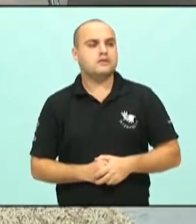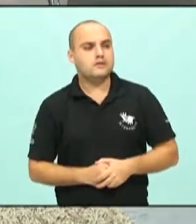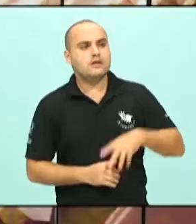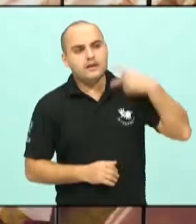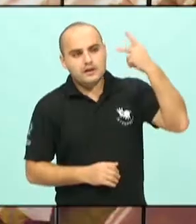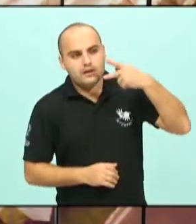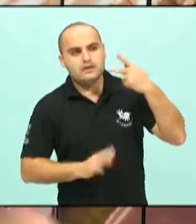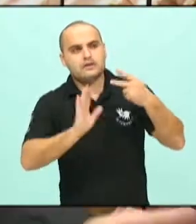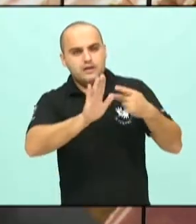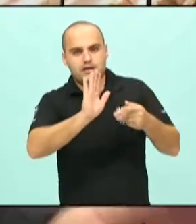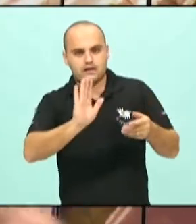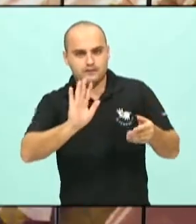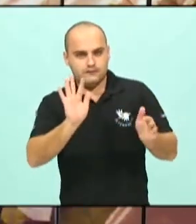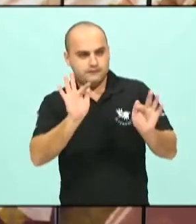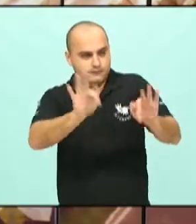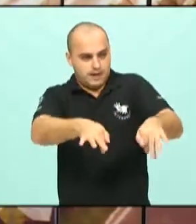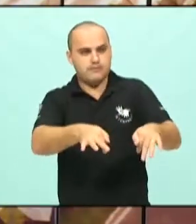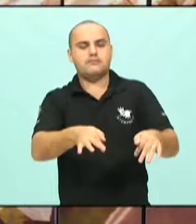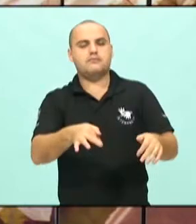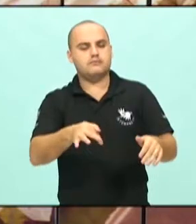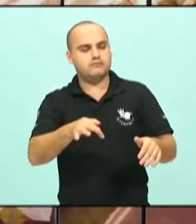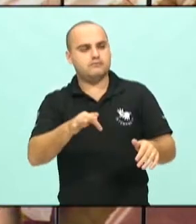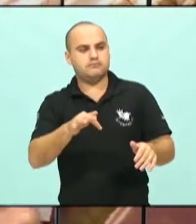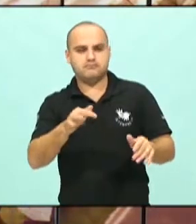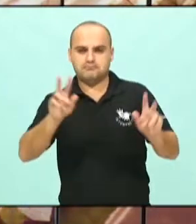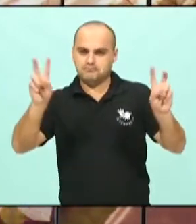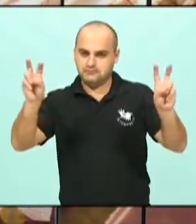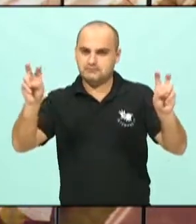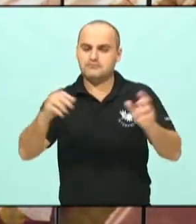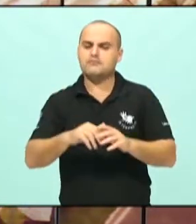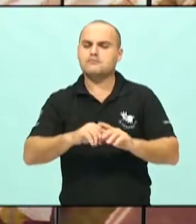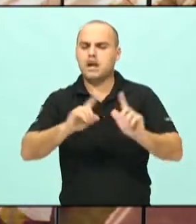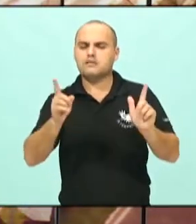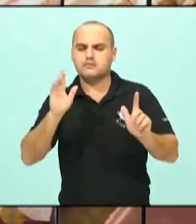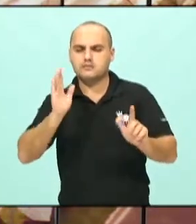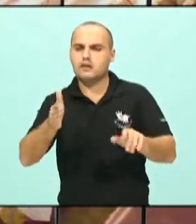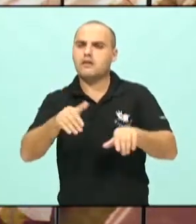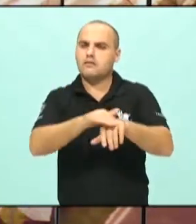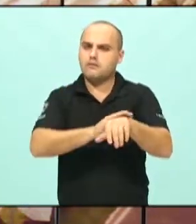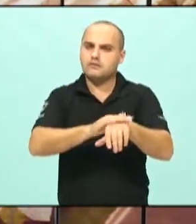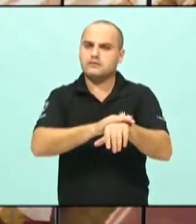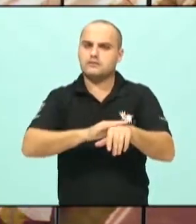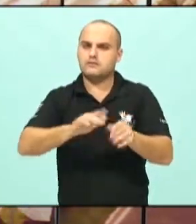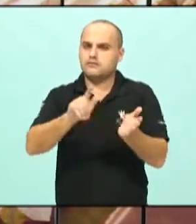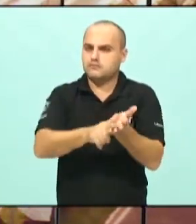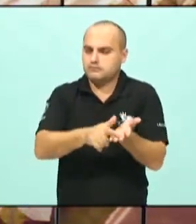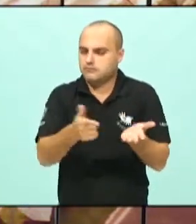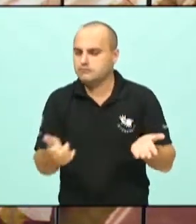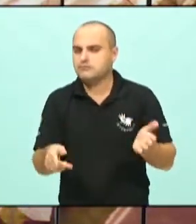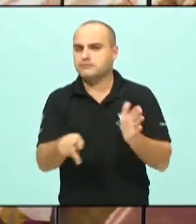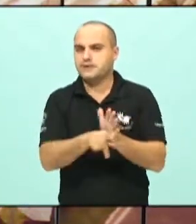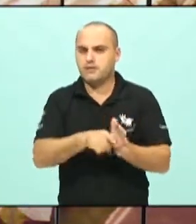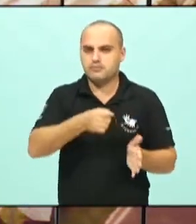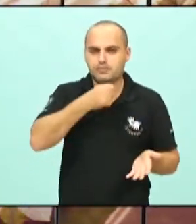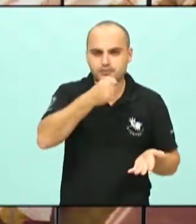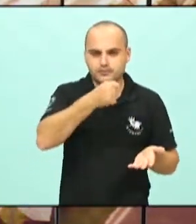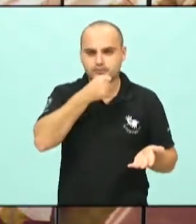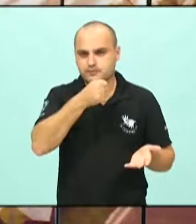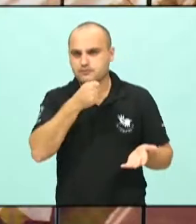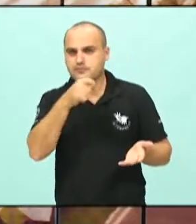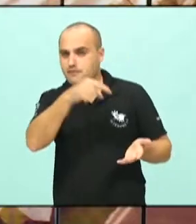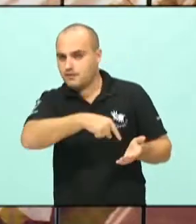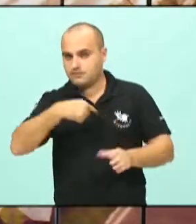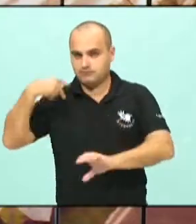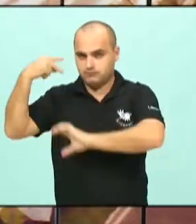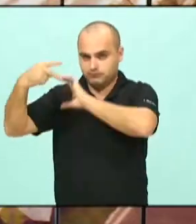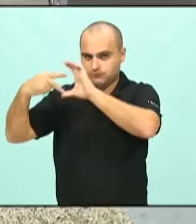nós chegamos ao final do nosso programa, tínhamos muito mais para conversar aqui, mas a gente vai conversando ao longo também do nosso jornalismo, dos nossos programas jornalísticos da TV